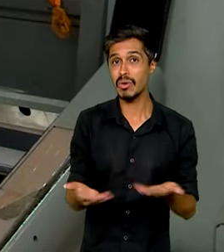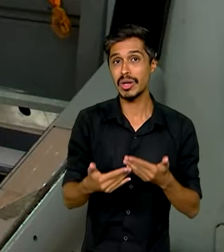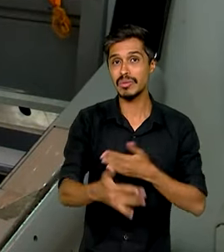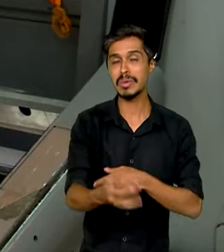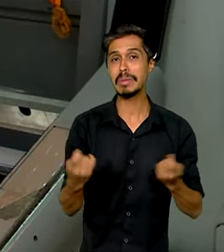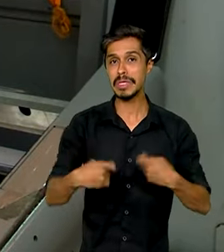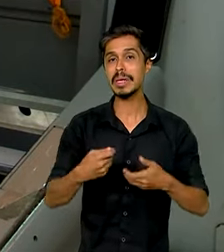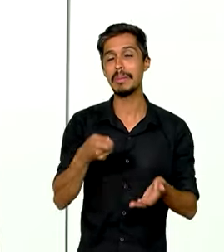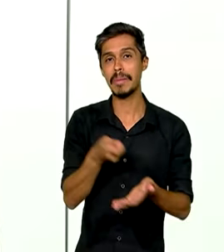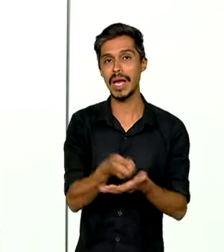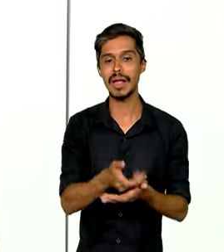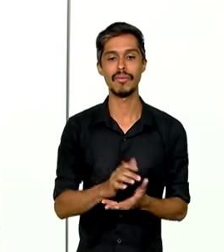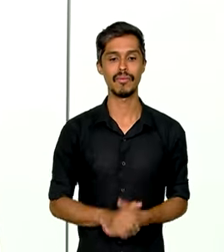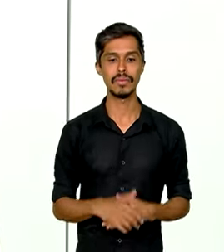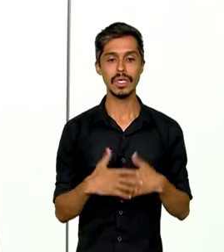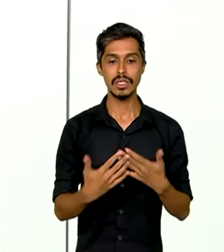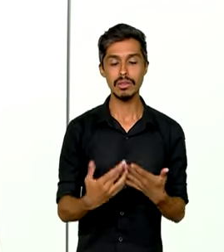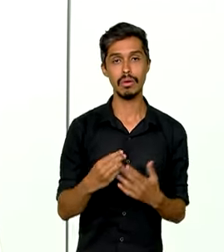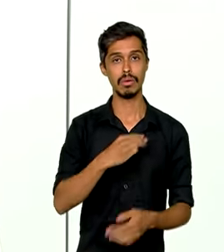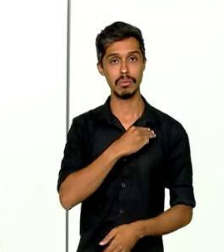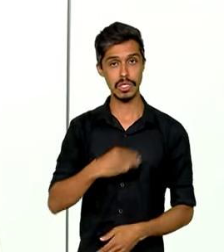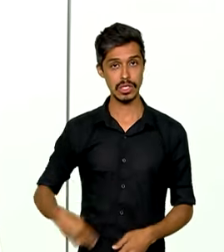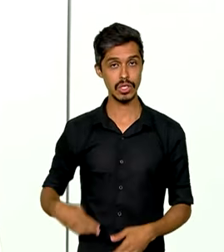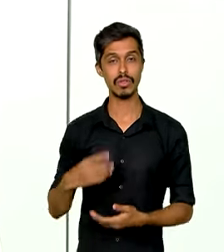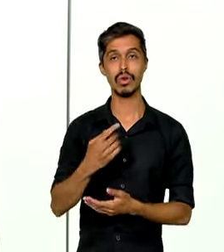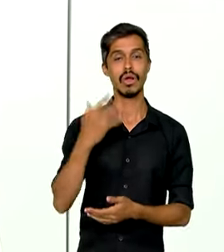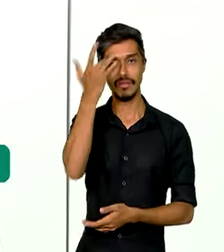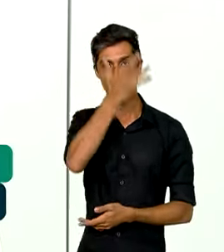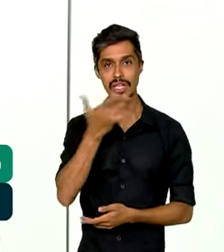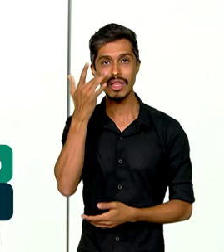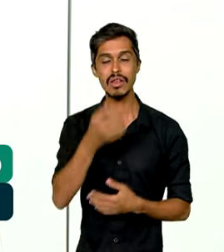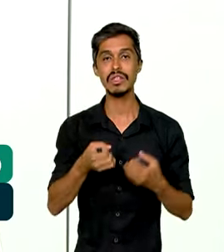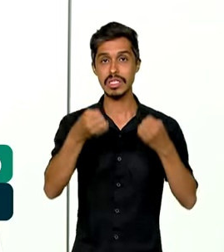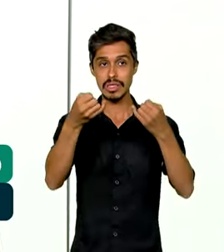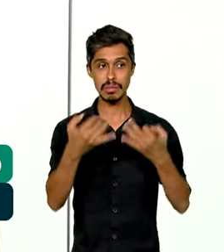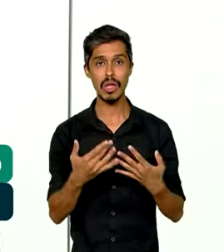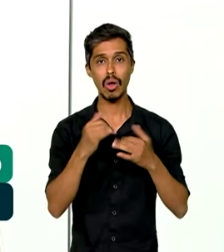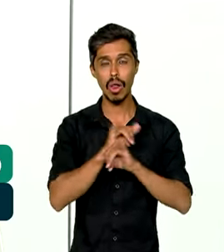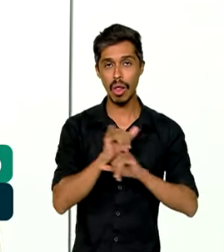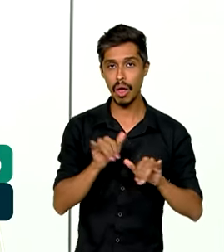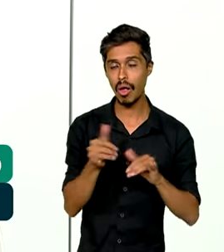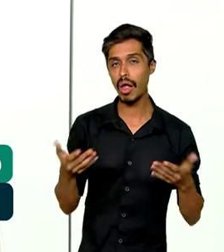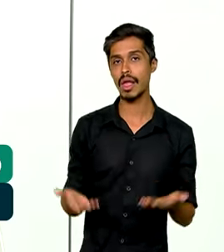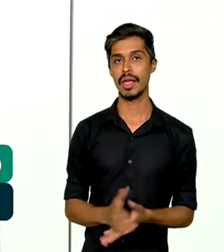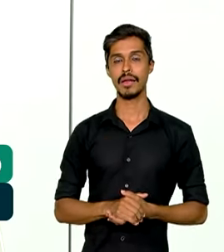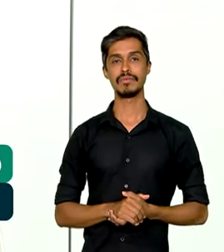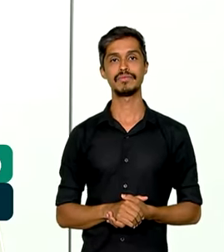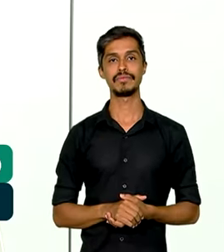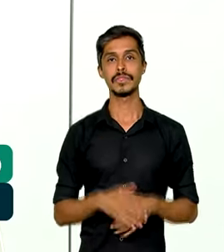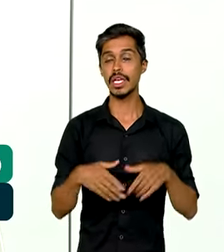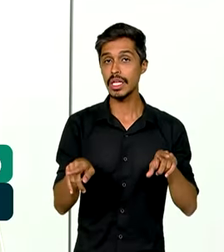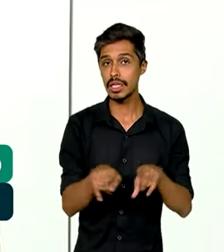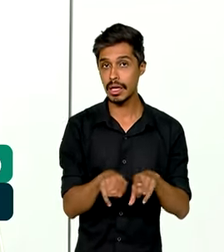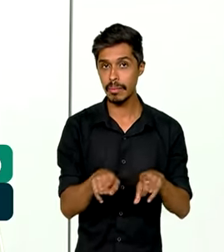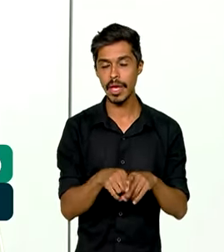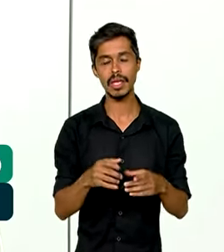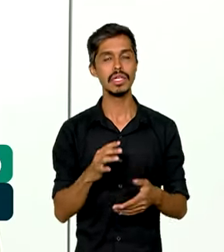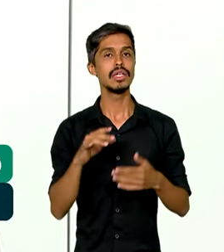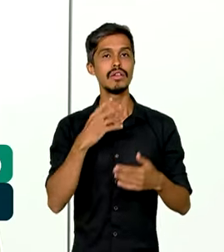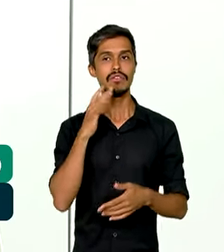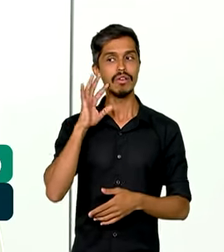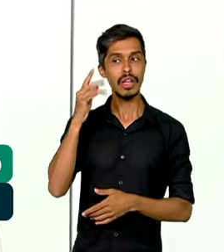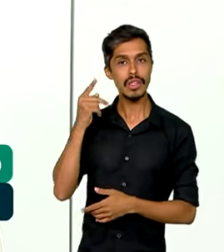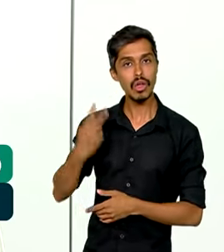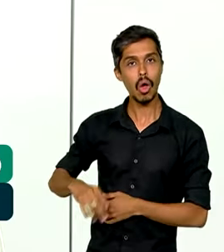economia brasileira, o ministro da Fazenda, Fernando Haddad, fez um pronunciamento à imprensa e disse que a decisão do